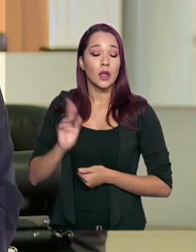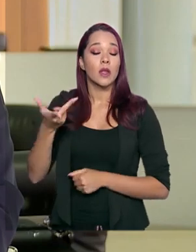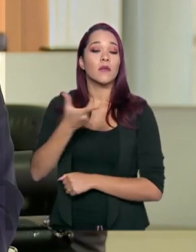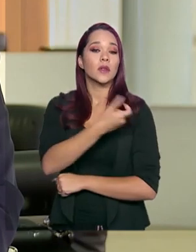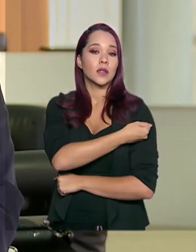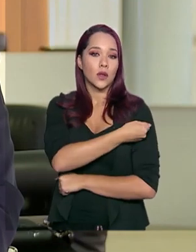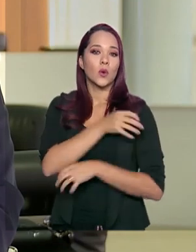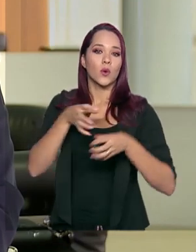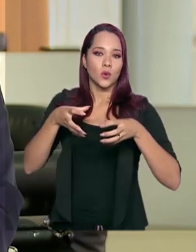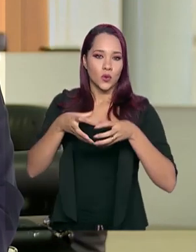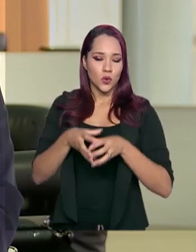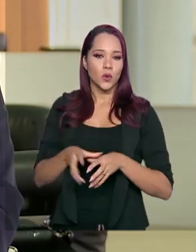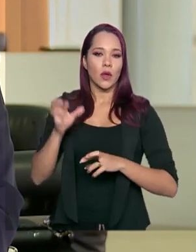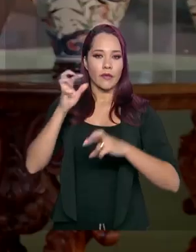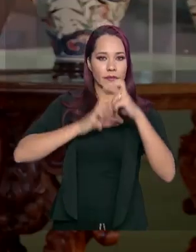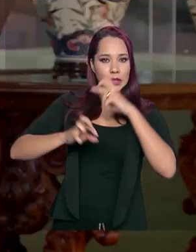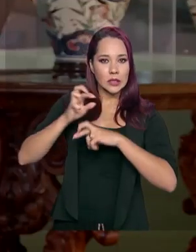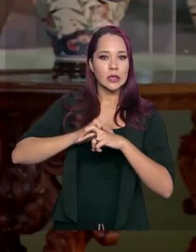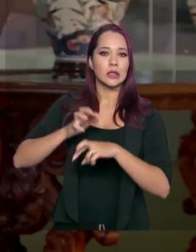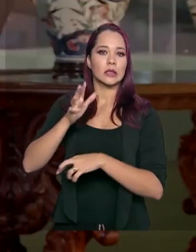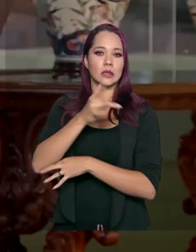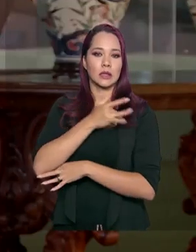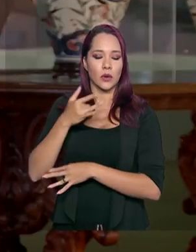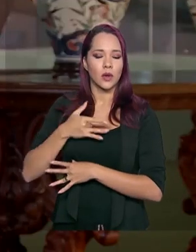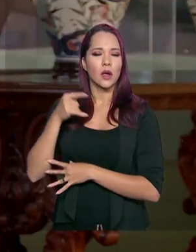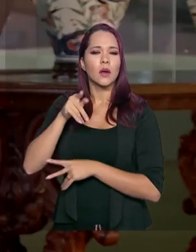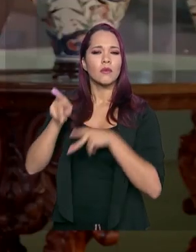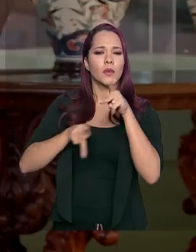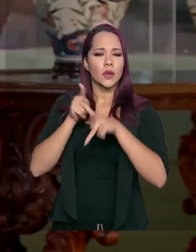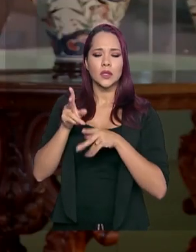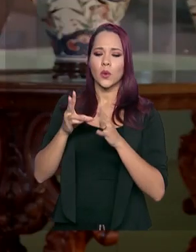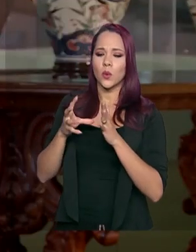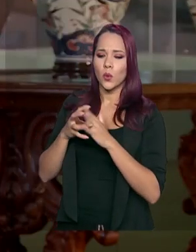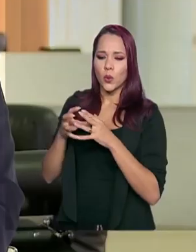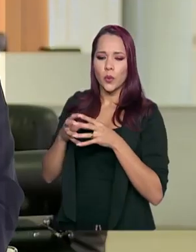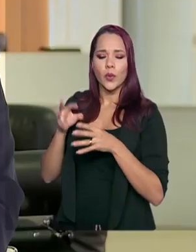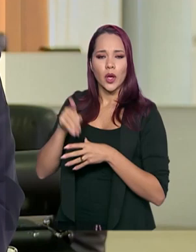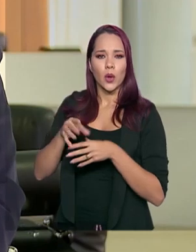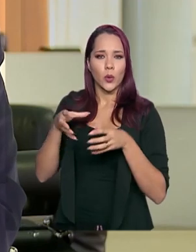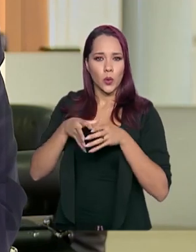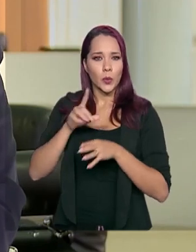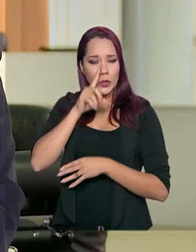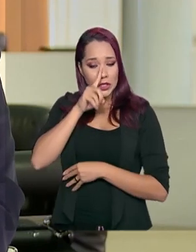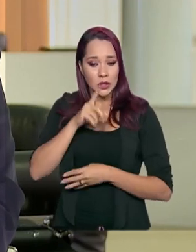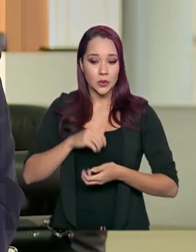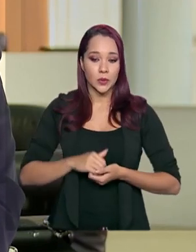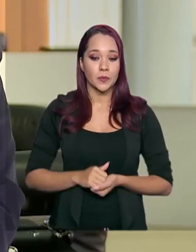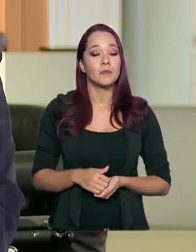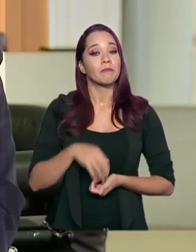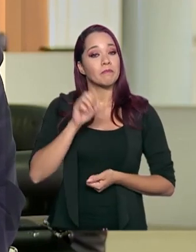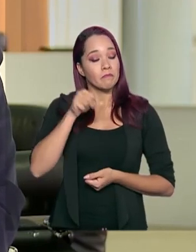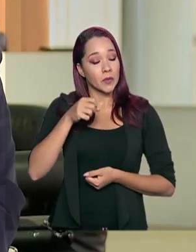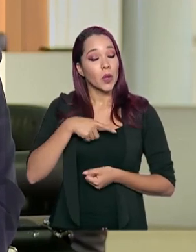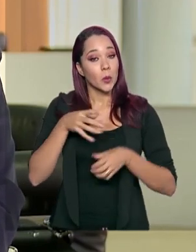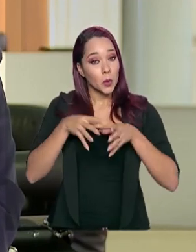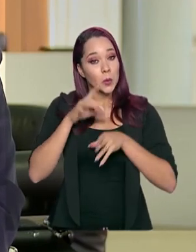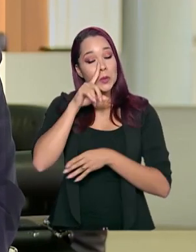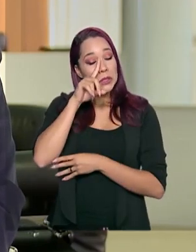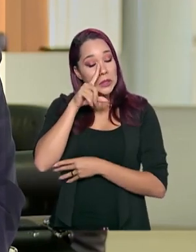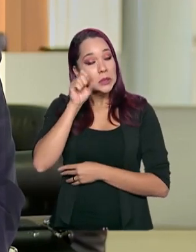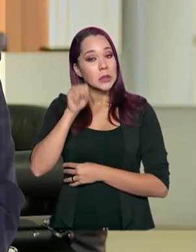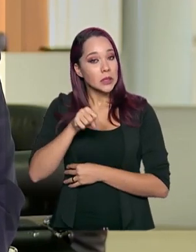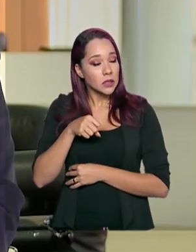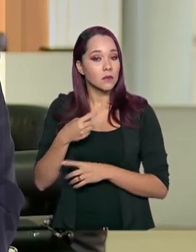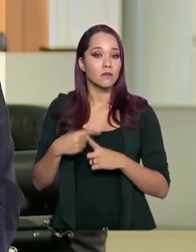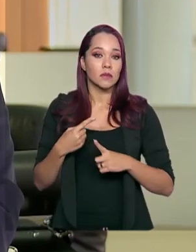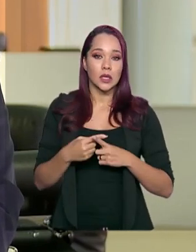vacinação, junto com a vigilância sanitária. A população indígena, é considerada um grupo de risco, então? É um grupo de risco porque, como falei no início,